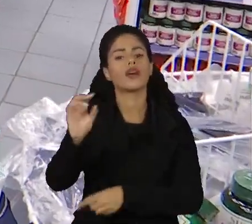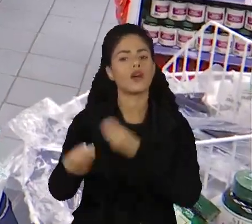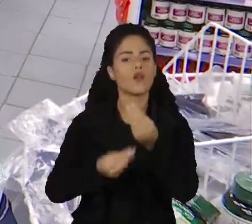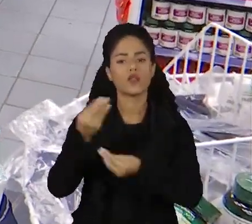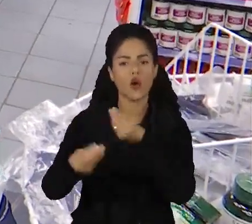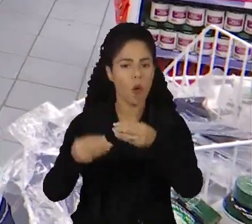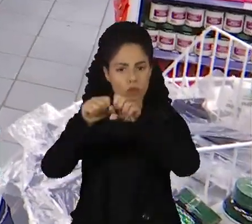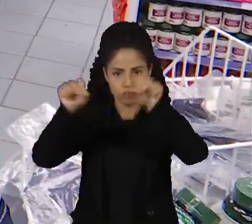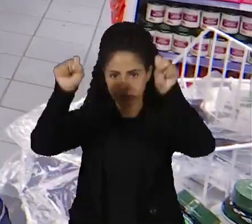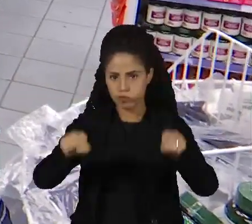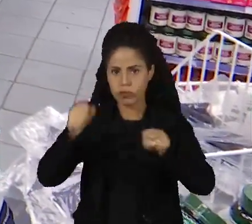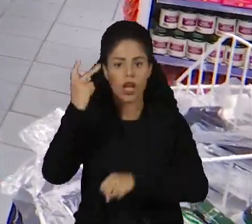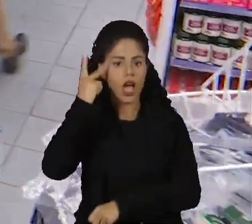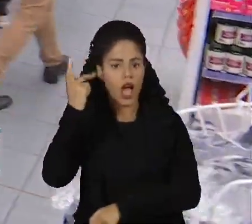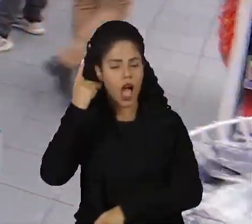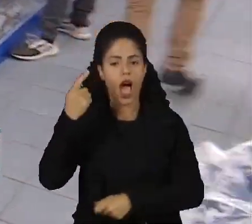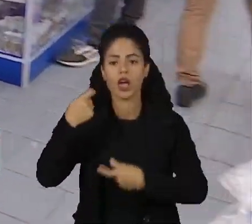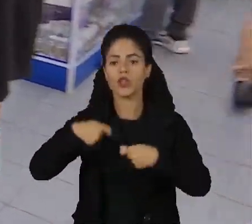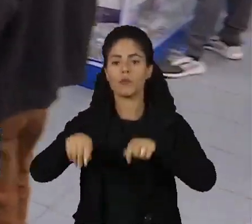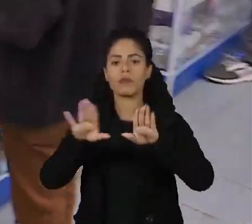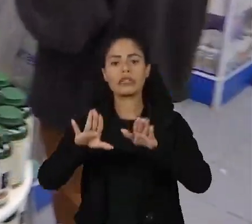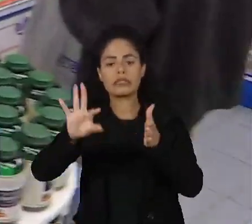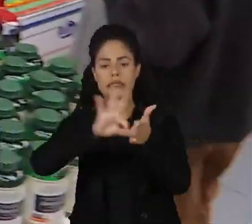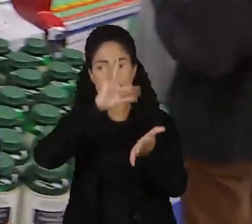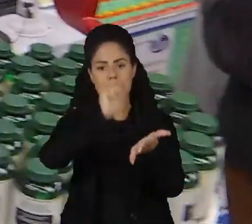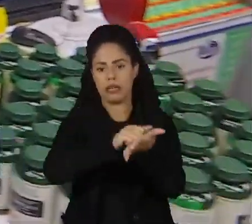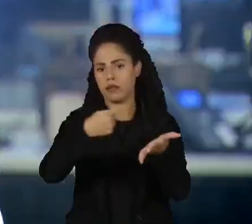sistema. Não é necessário cadastro prévio.